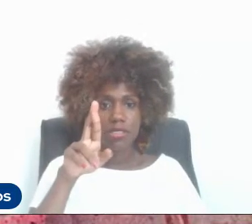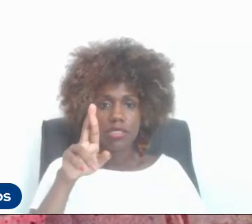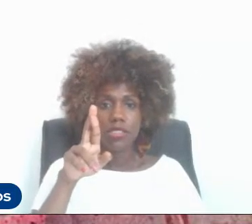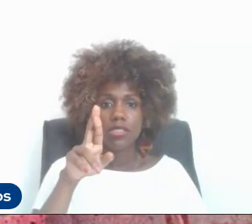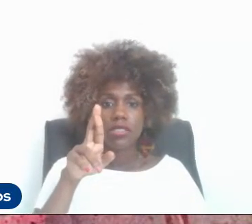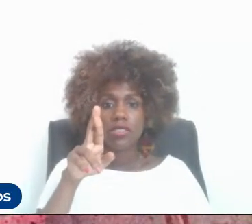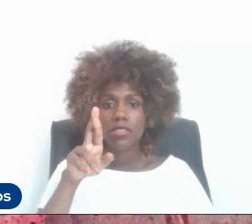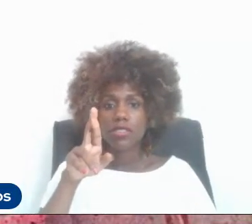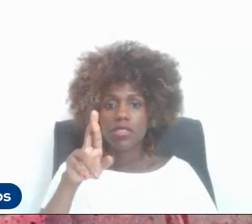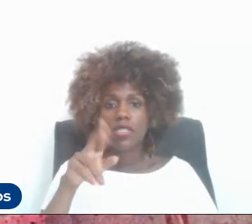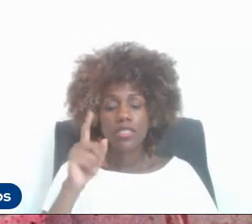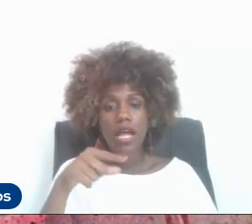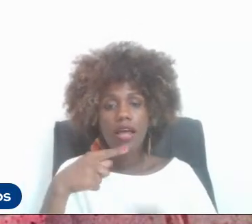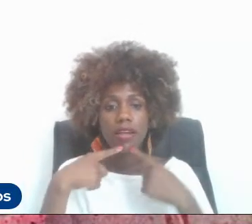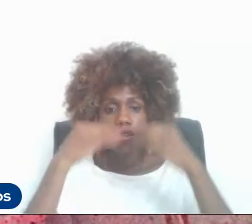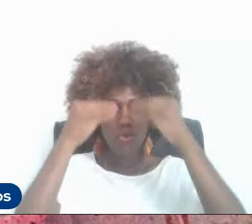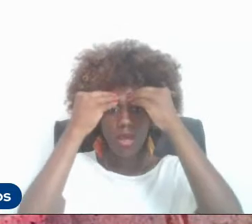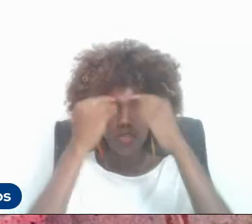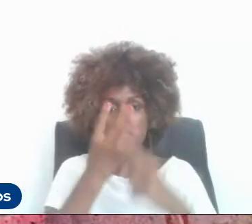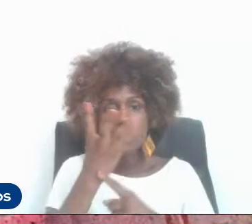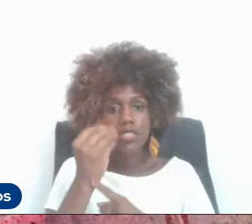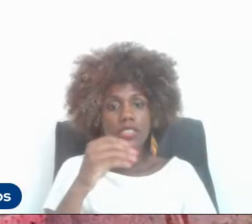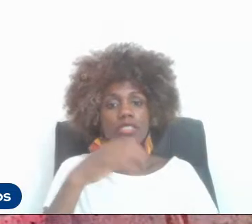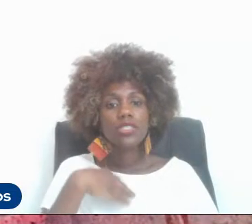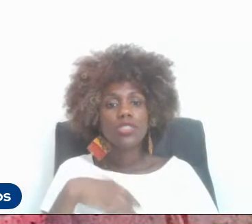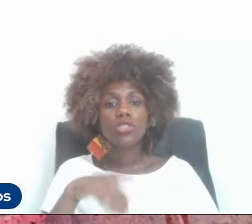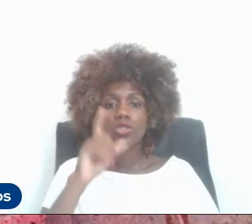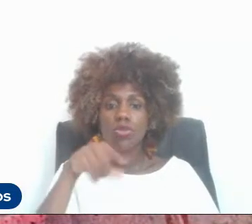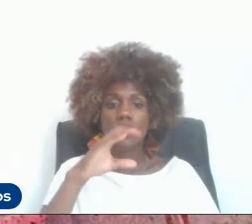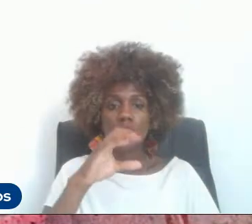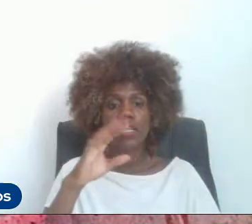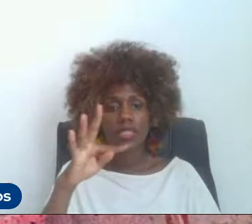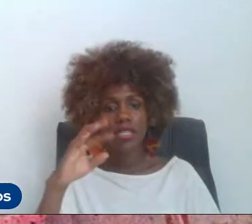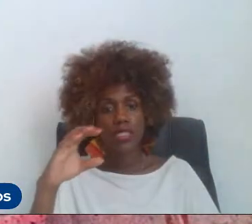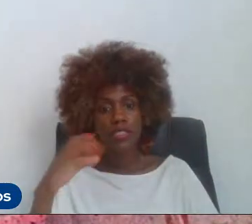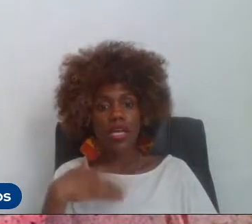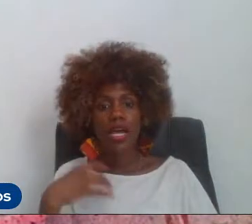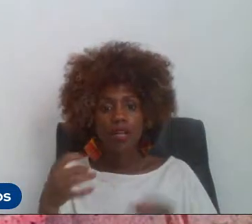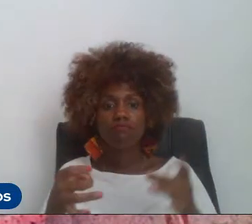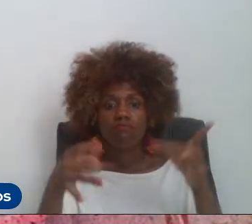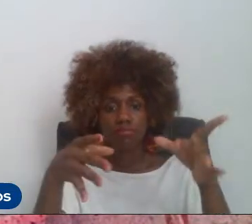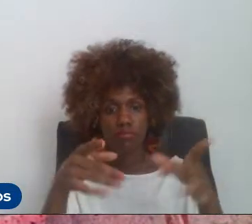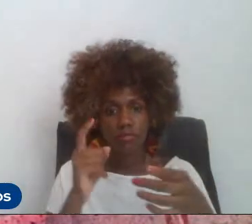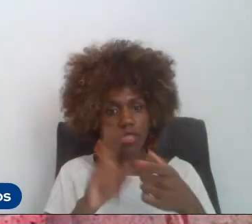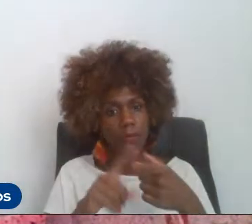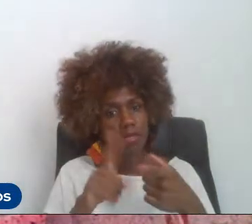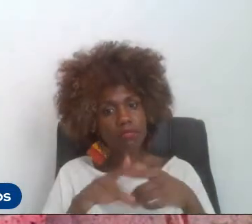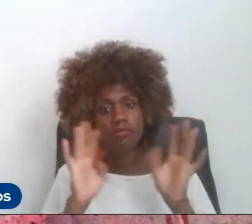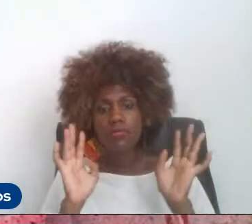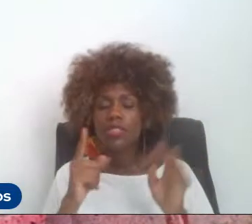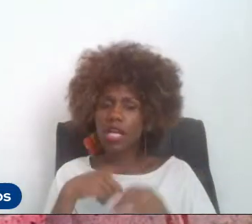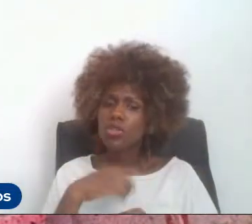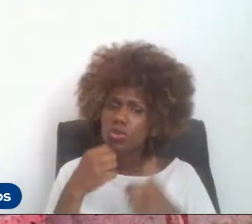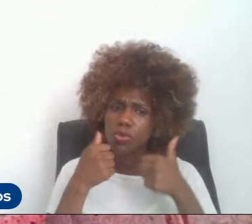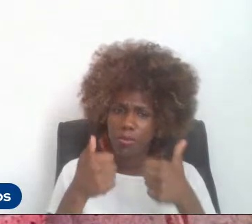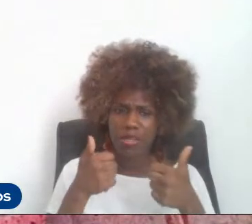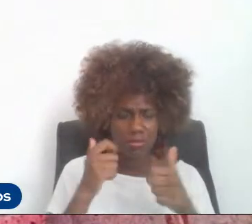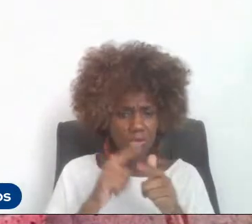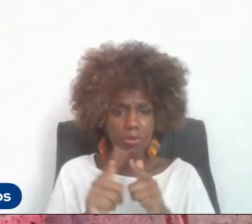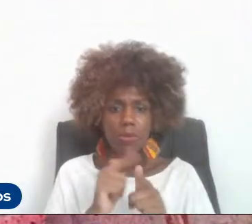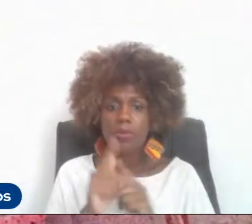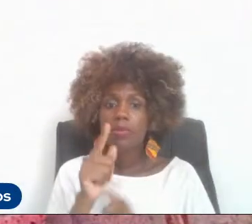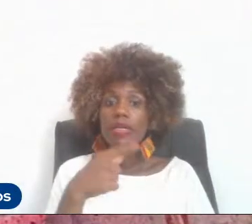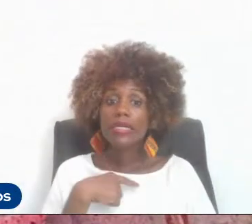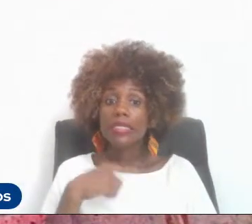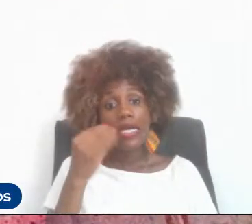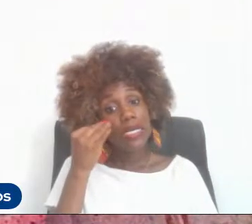nossa linguagem no CTC, ela abriu mão do mandato dela, mas até aí tudo bem, isso era uma coisa que era uma atenção